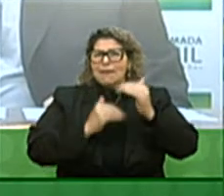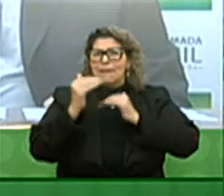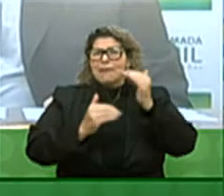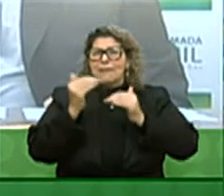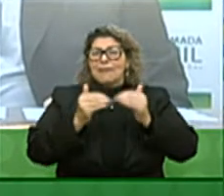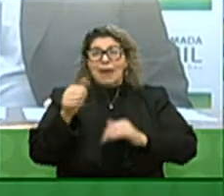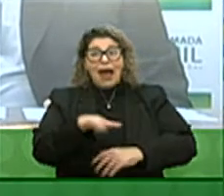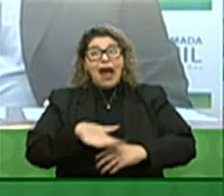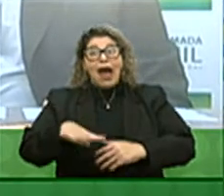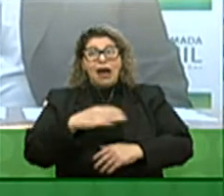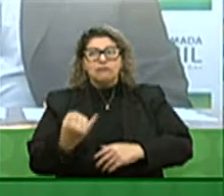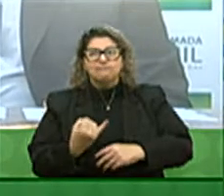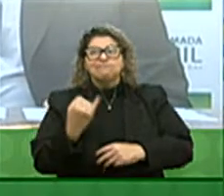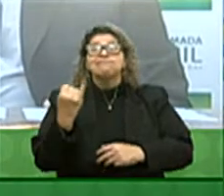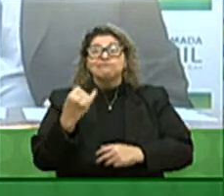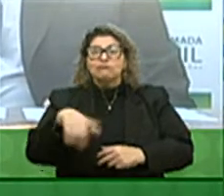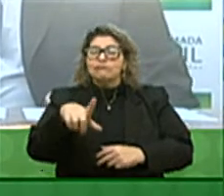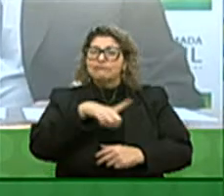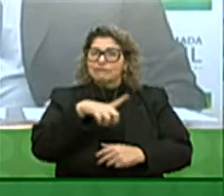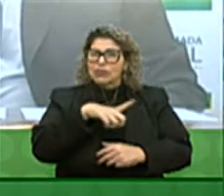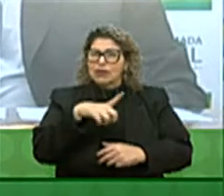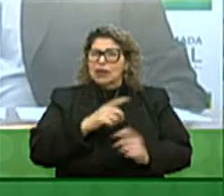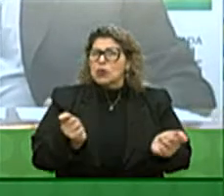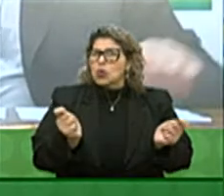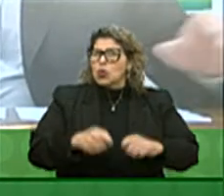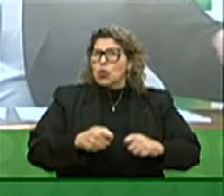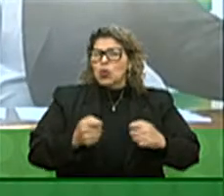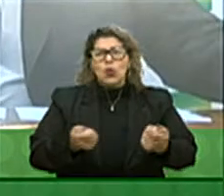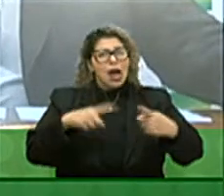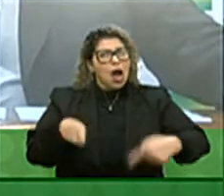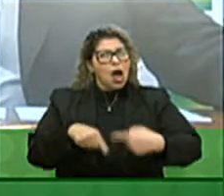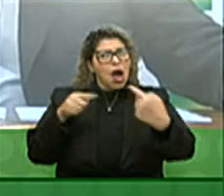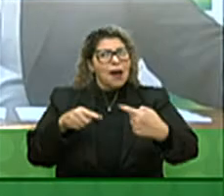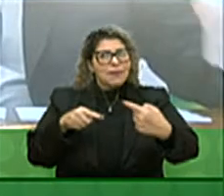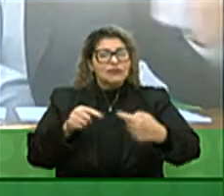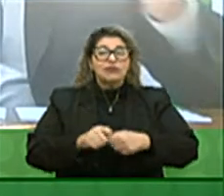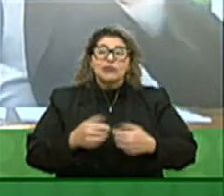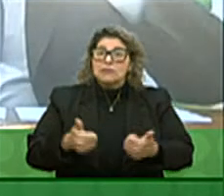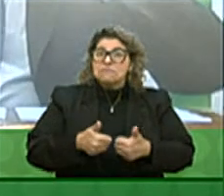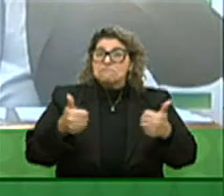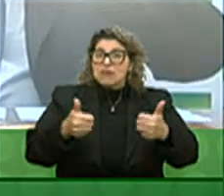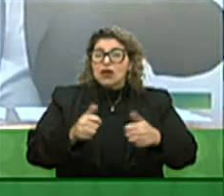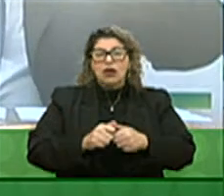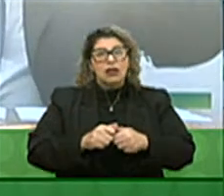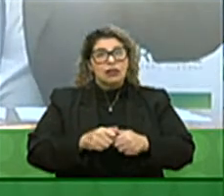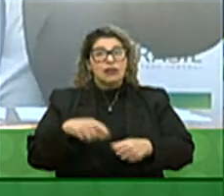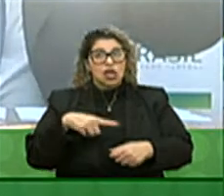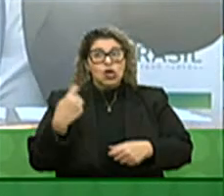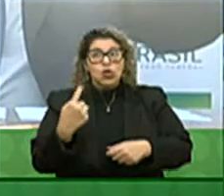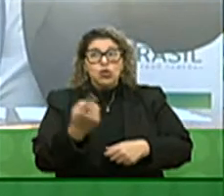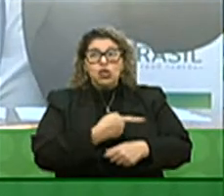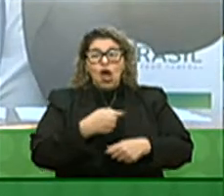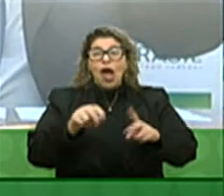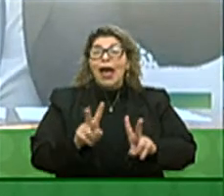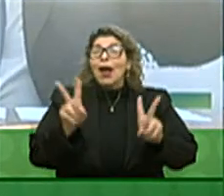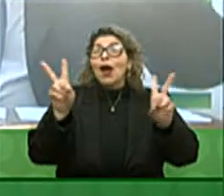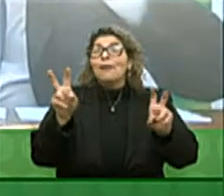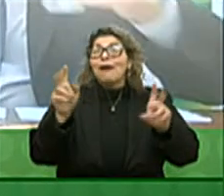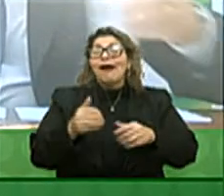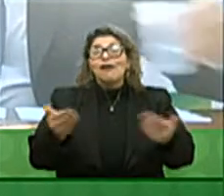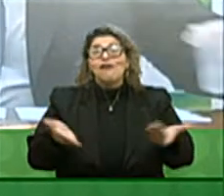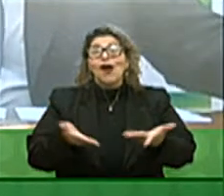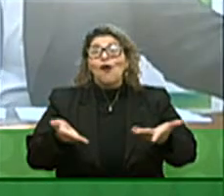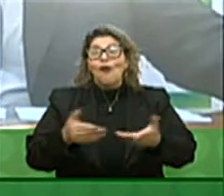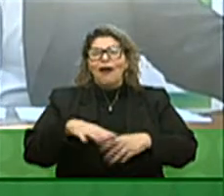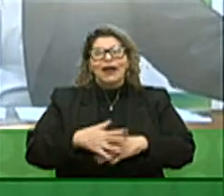importantes para que tenhamos mais e melhor competitividade, que, aliás, é a nossa palavra de ordem